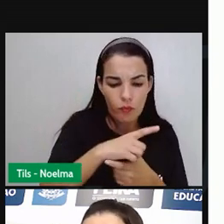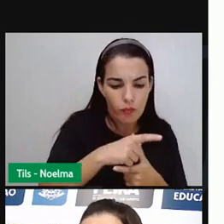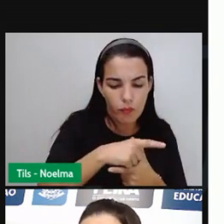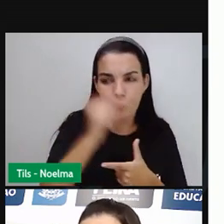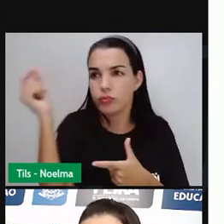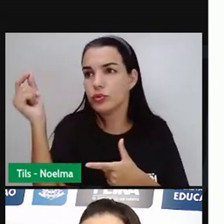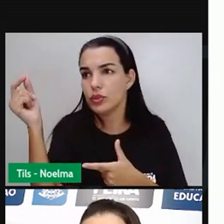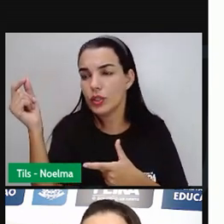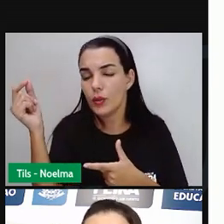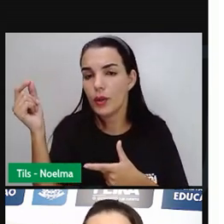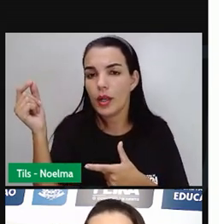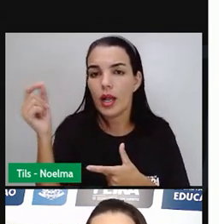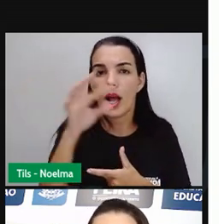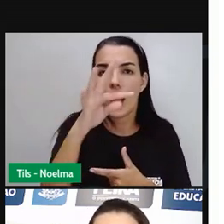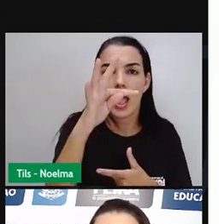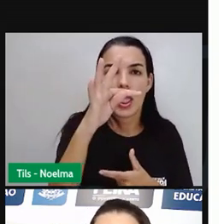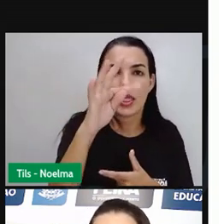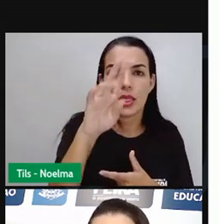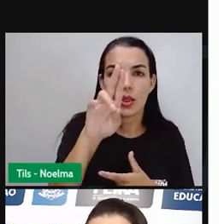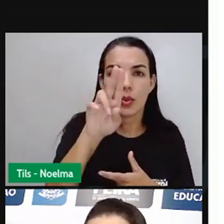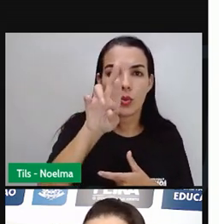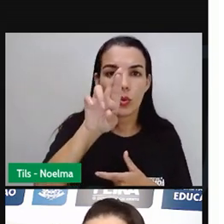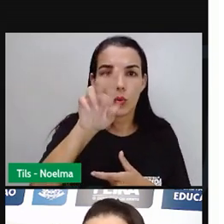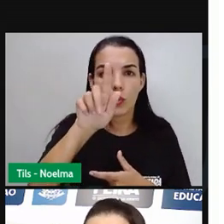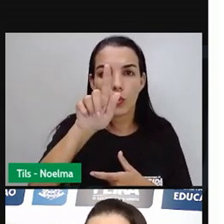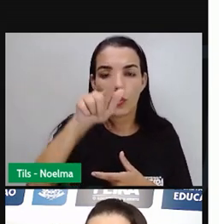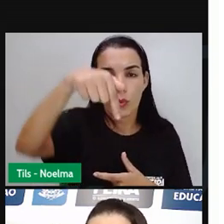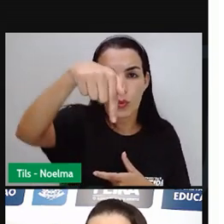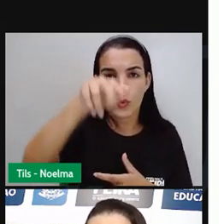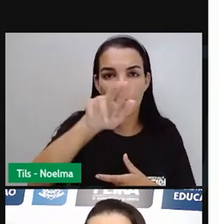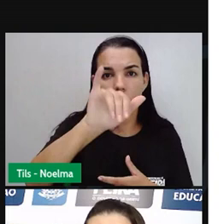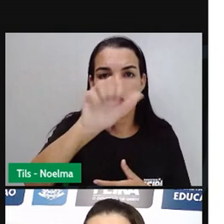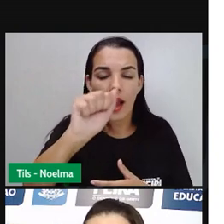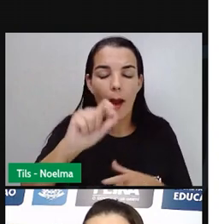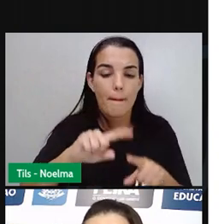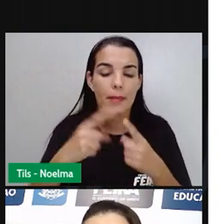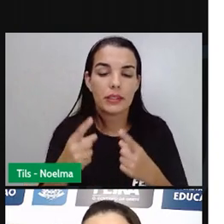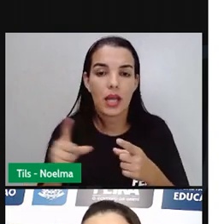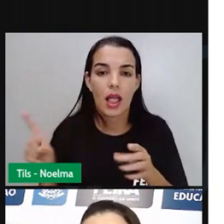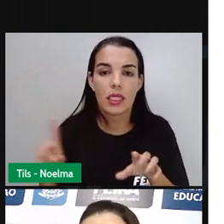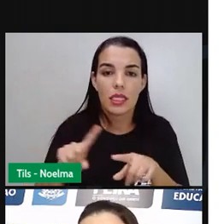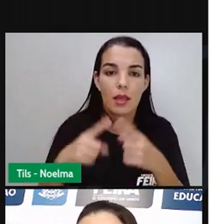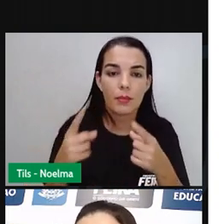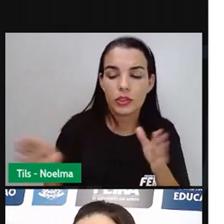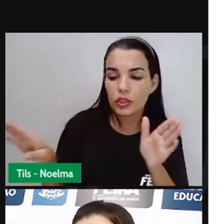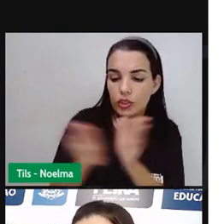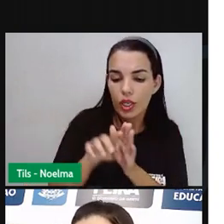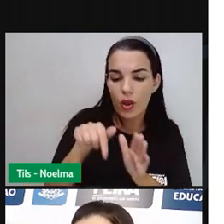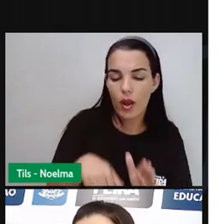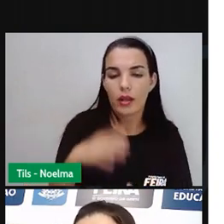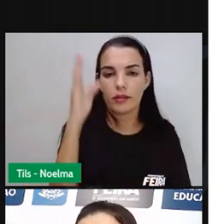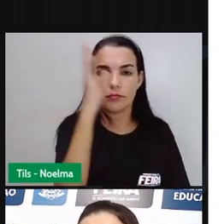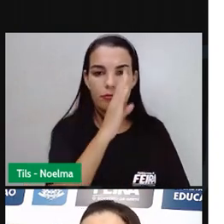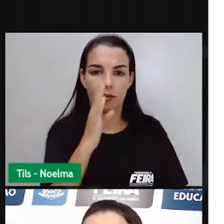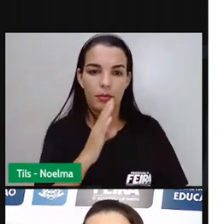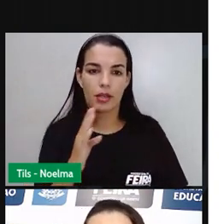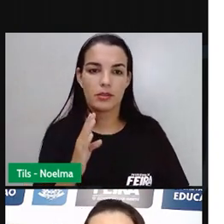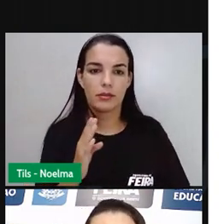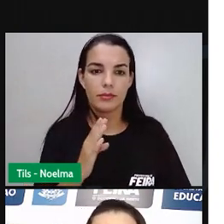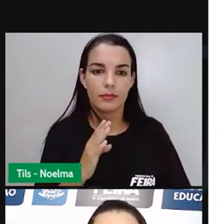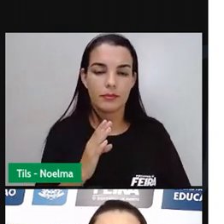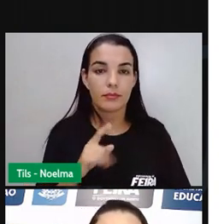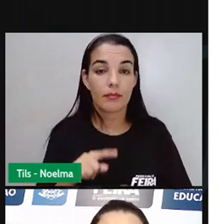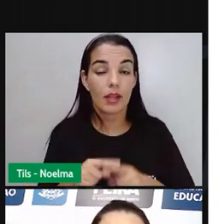fugi para o Egito para trabalhar, para ajudá-los. Depois cheguei ao Brasil. Relato de um sírio, né? Então,